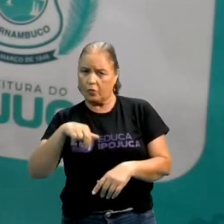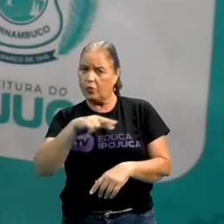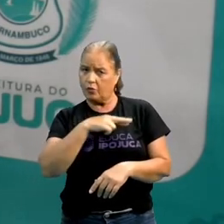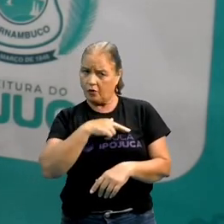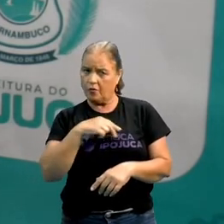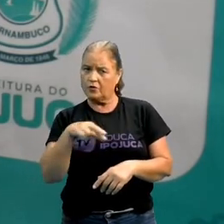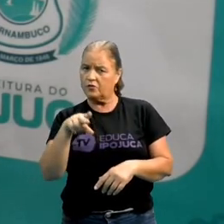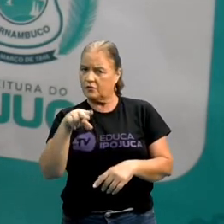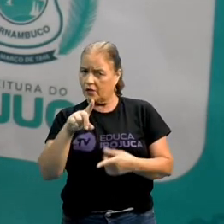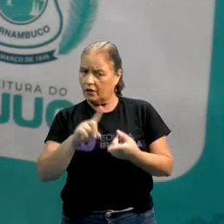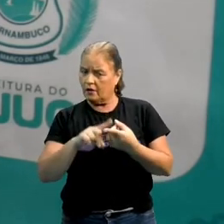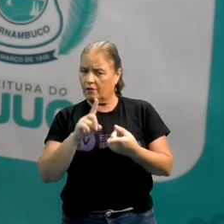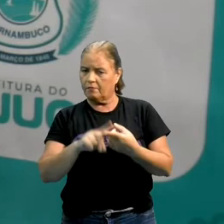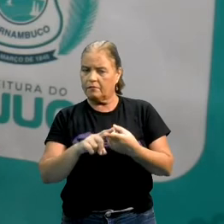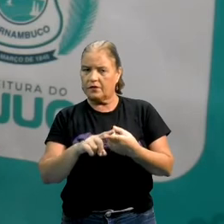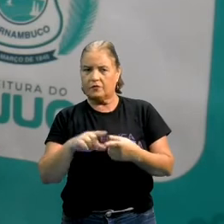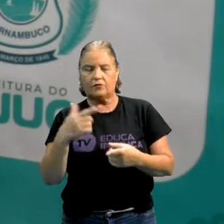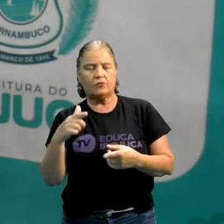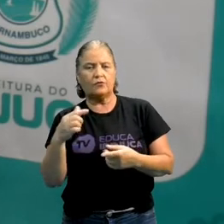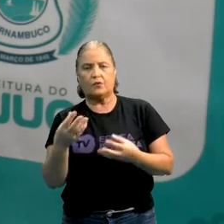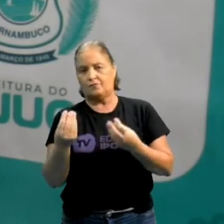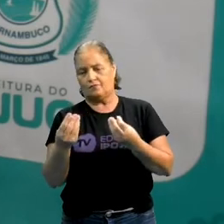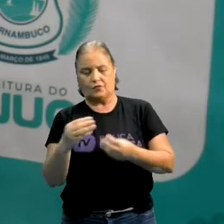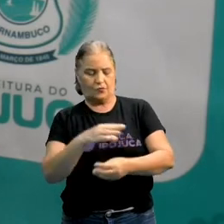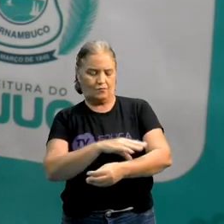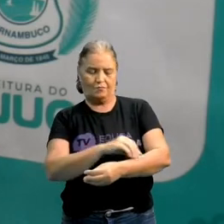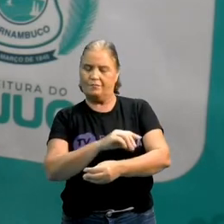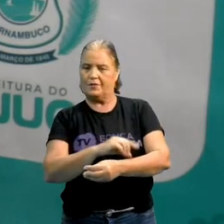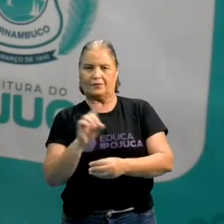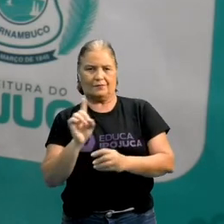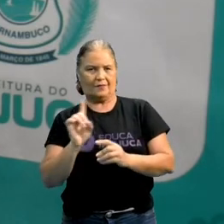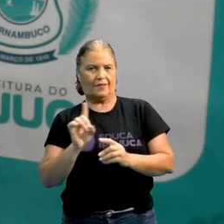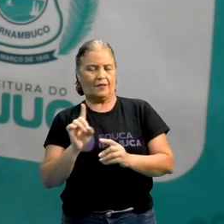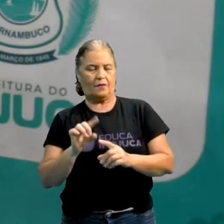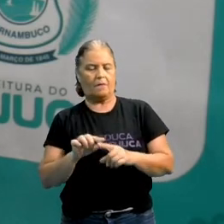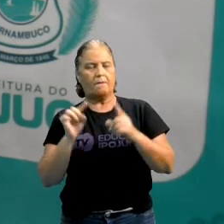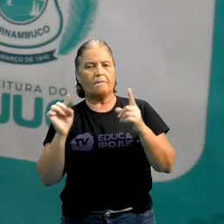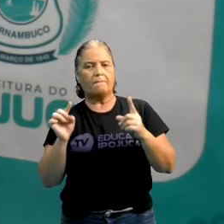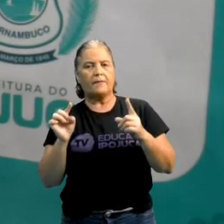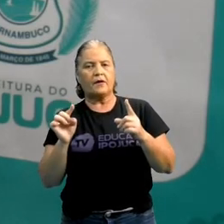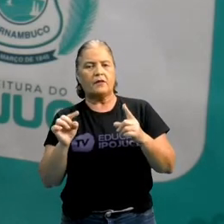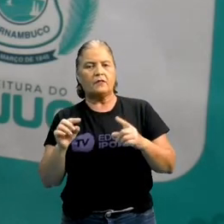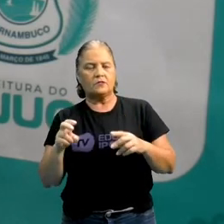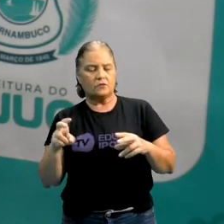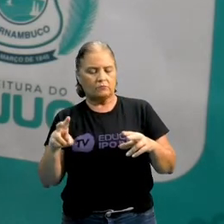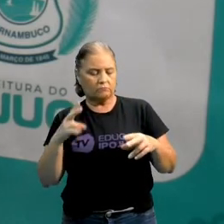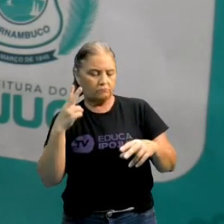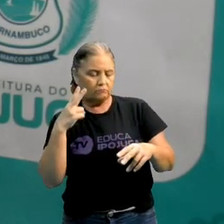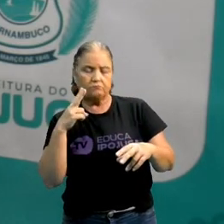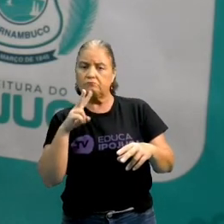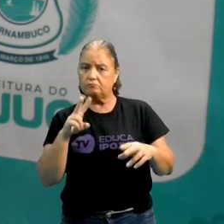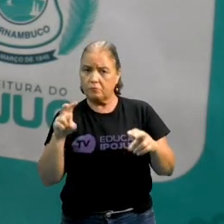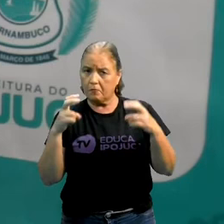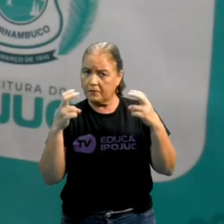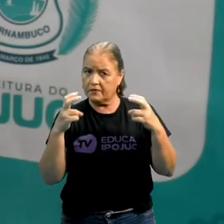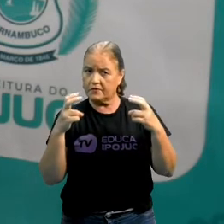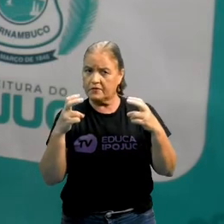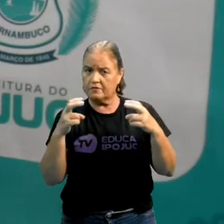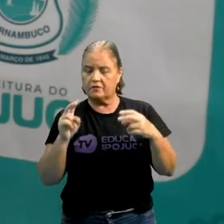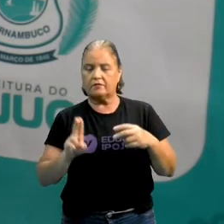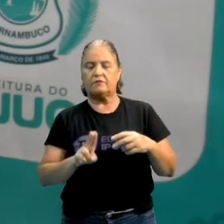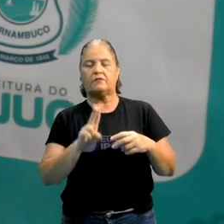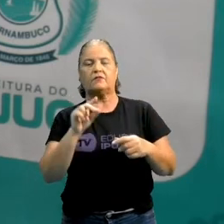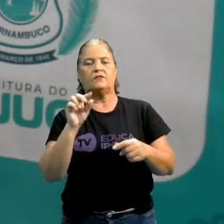gente não ter muito pelo no corpo, Mas, em algumas situações, se você observar, ele vai agir exatamente como um isolante